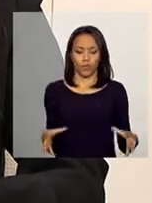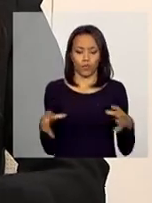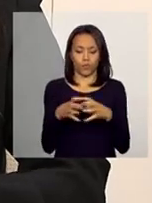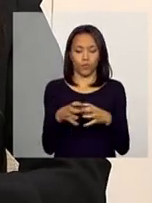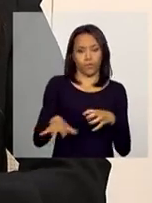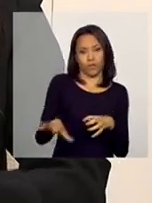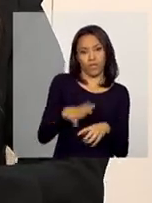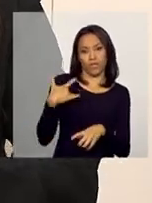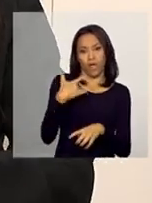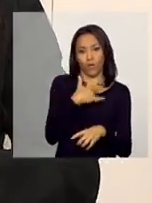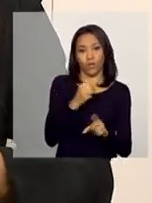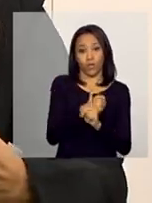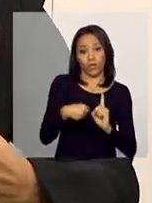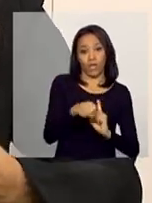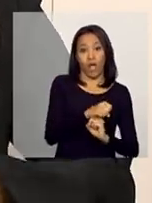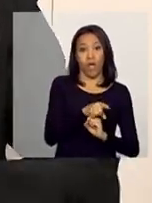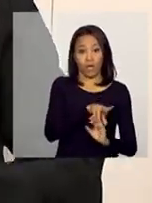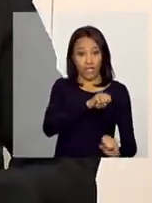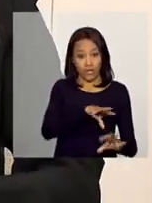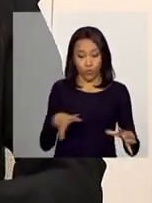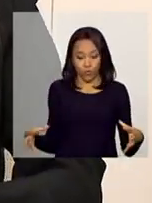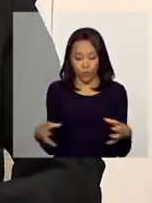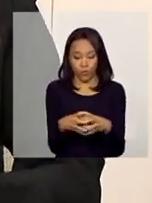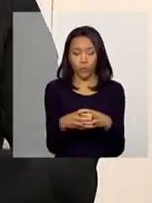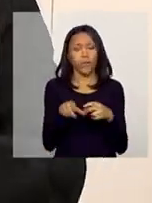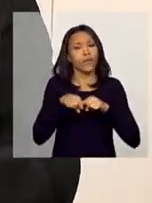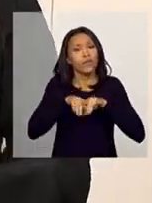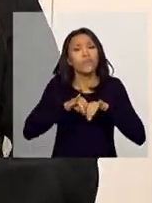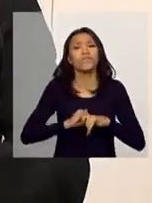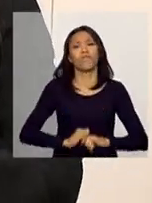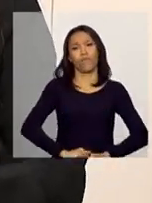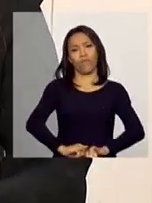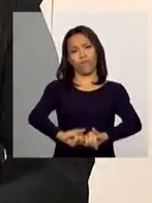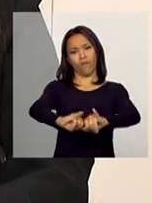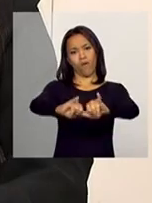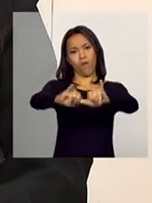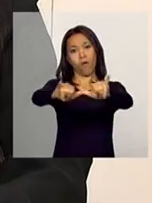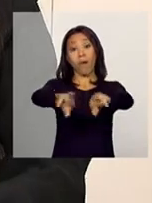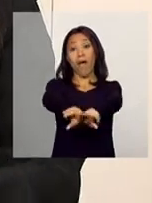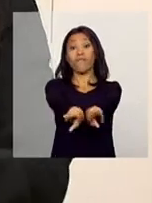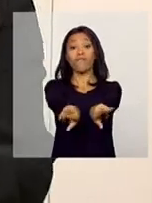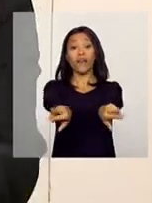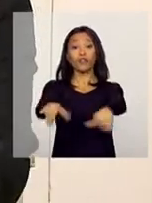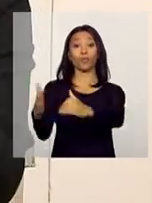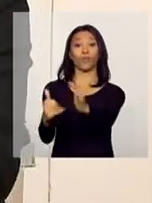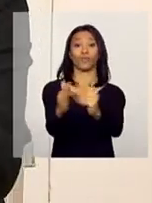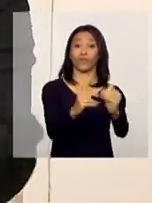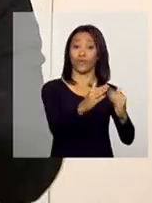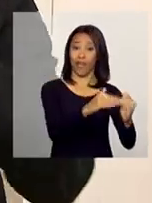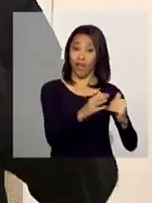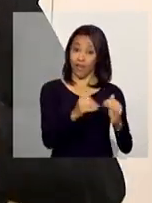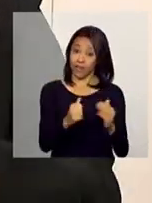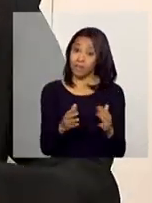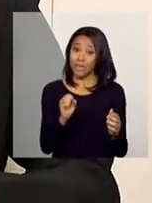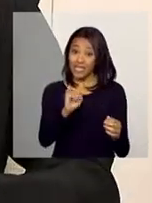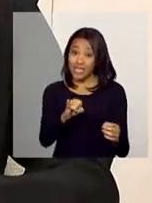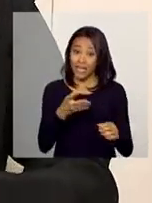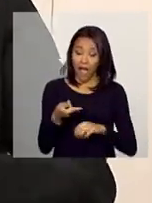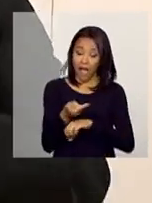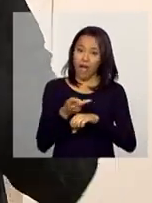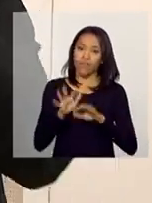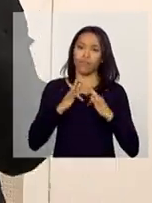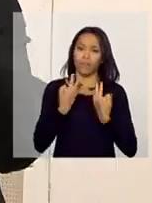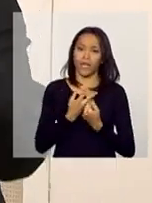assistência, repasse essa instrução operacional para o conjunto dos profissionais dessa política. Porque se a família procurar